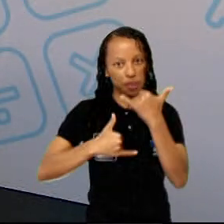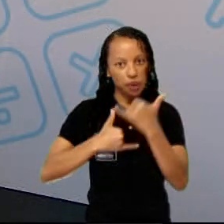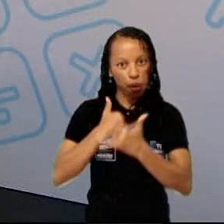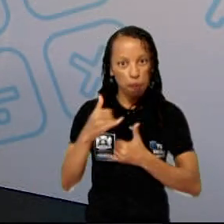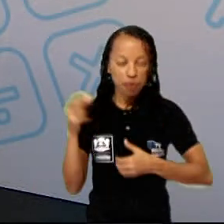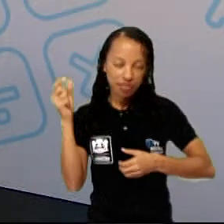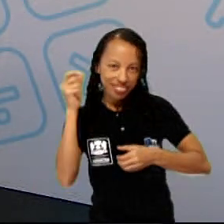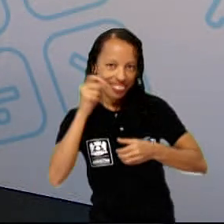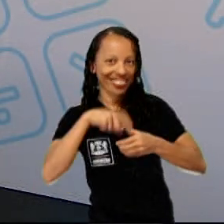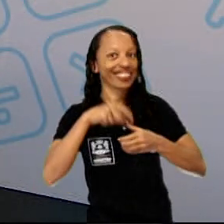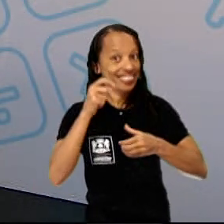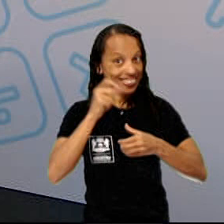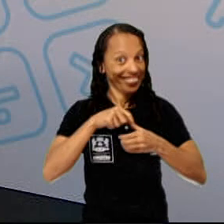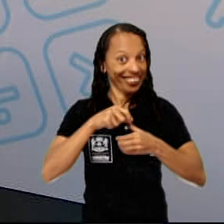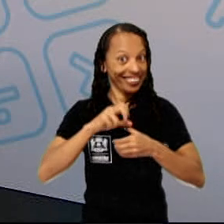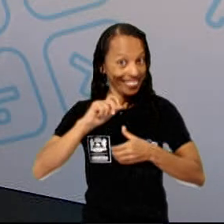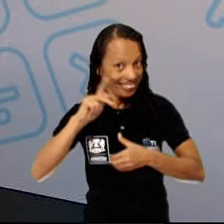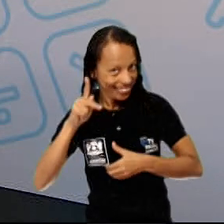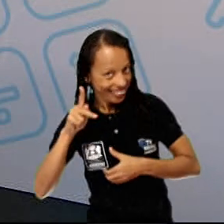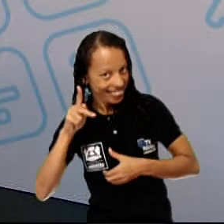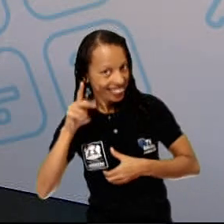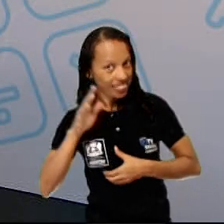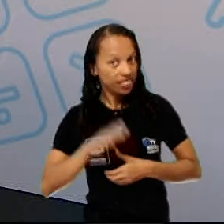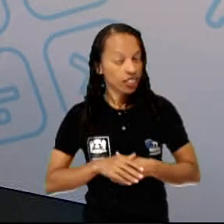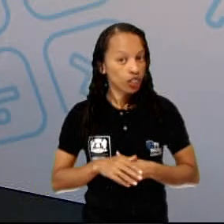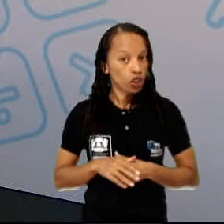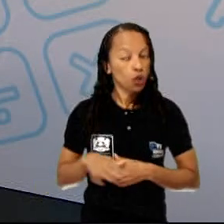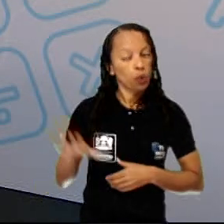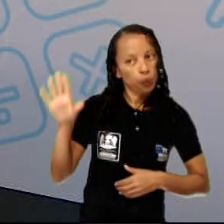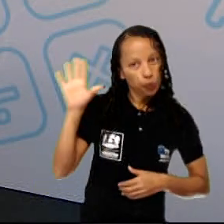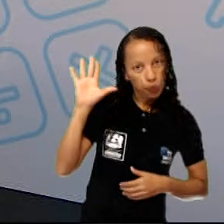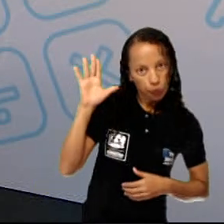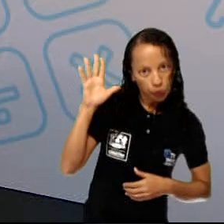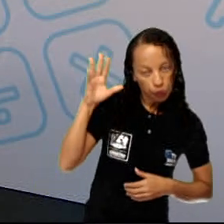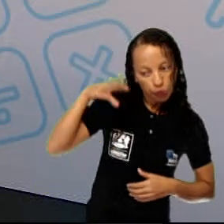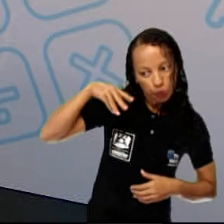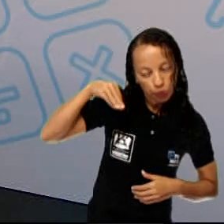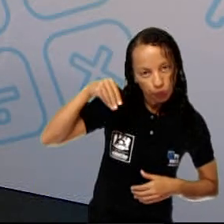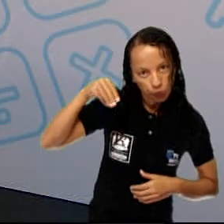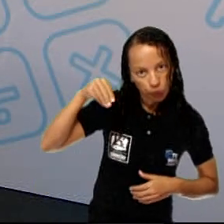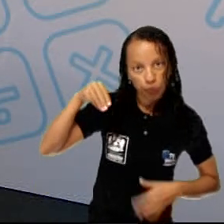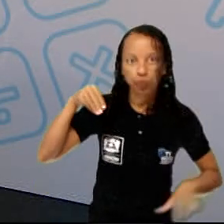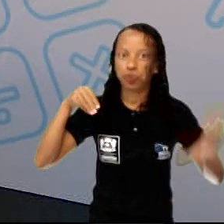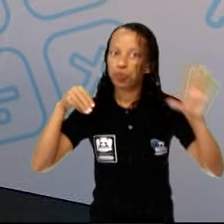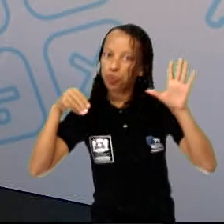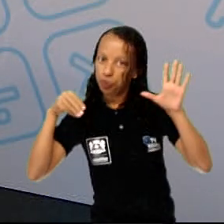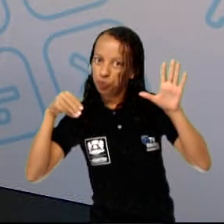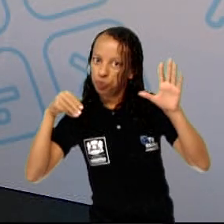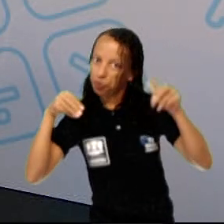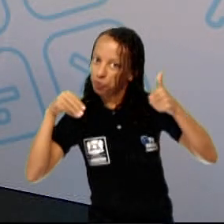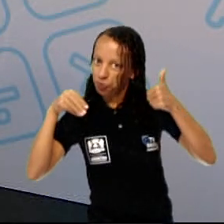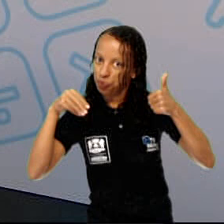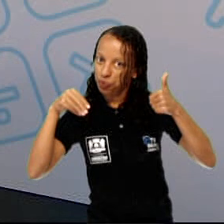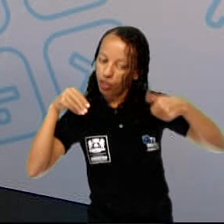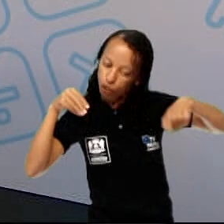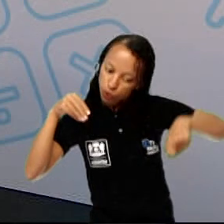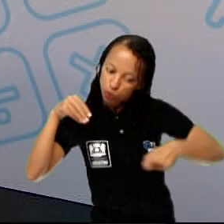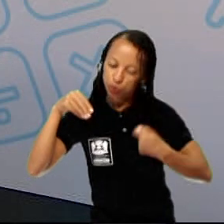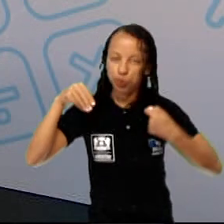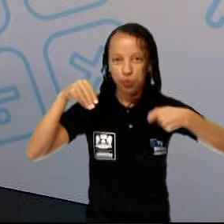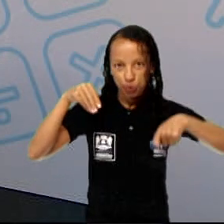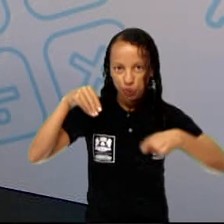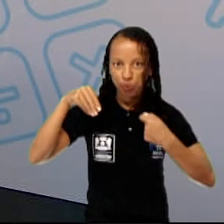sementinha, tá bom? Uma mão vai ser a terra e a outra, com o legal, vai ser a